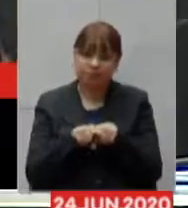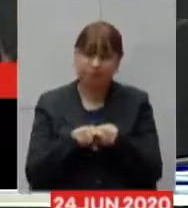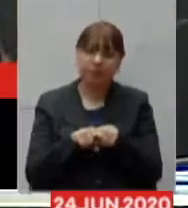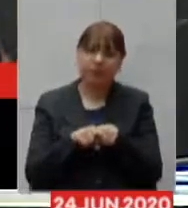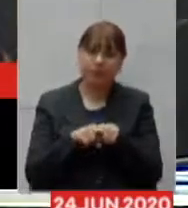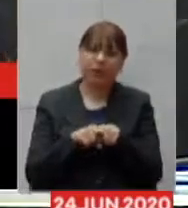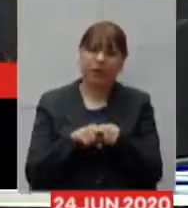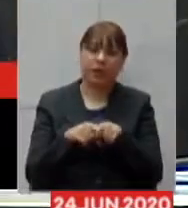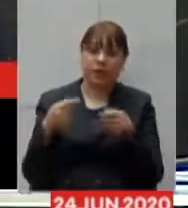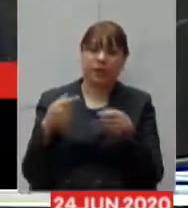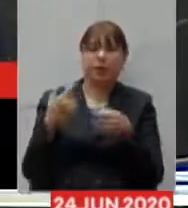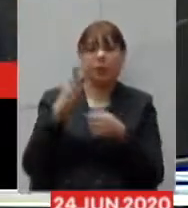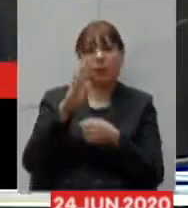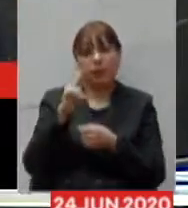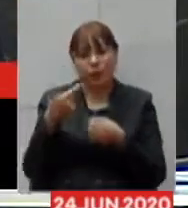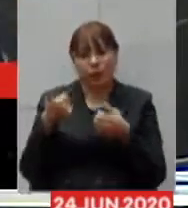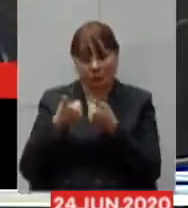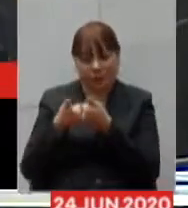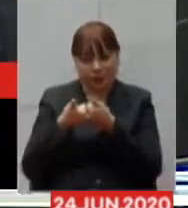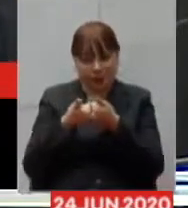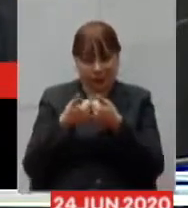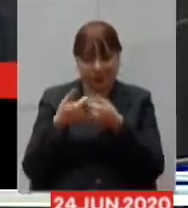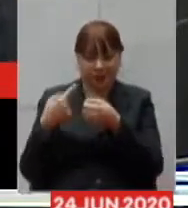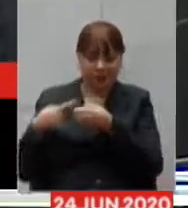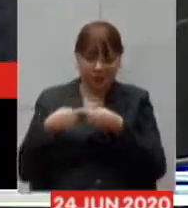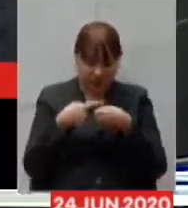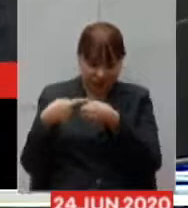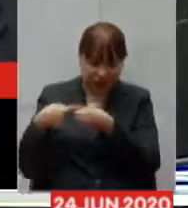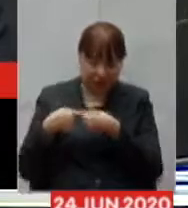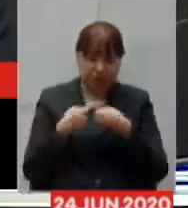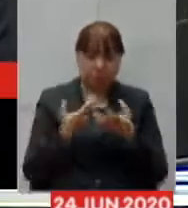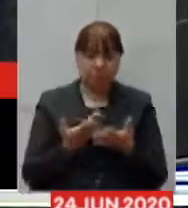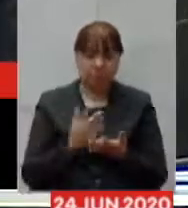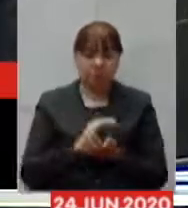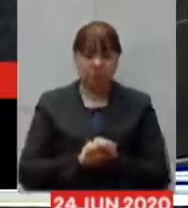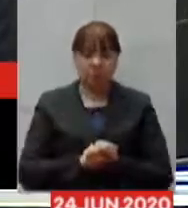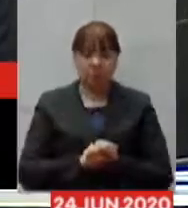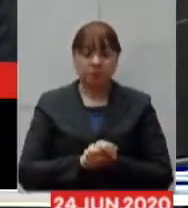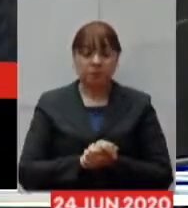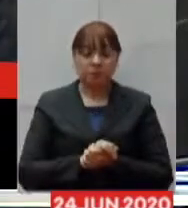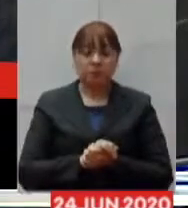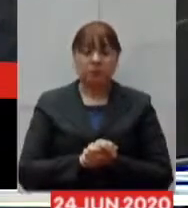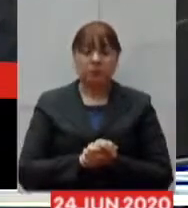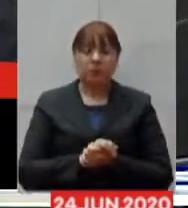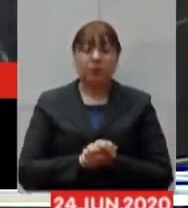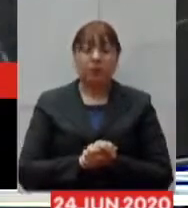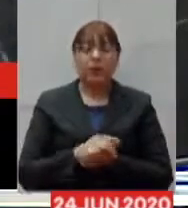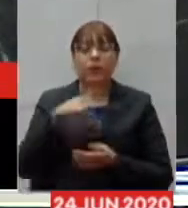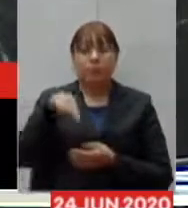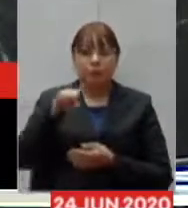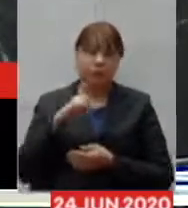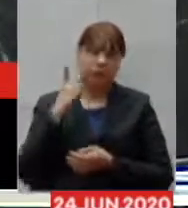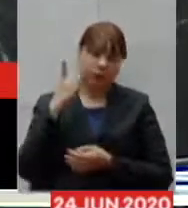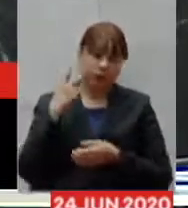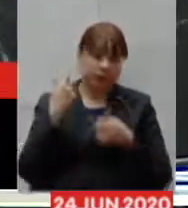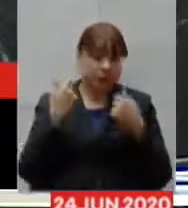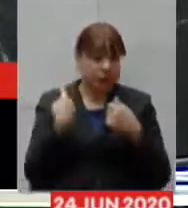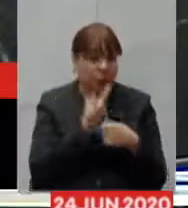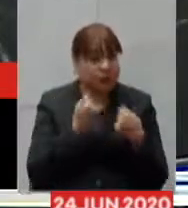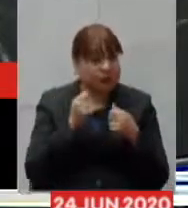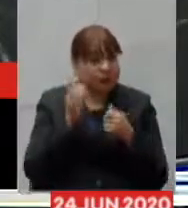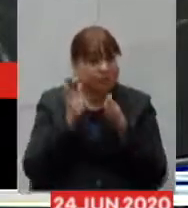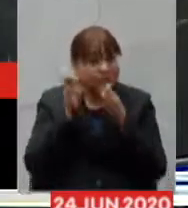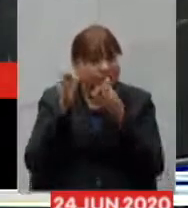metropolitana. Eu queria chamar a atenção doutor Carlos, é para a região do Vale do Jequitinhonha.